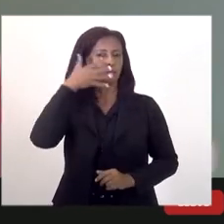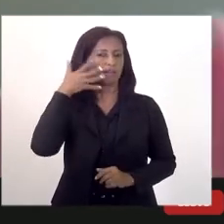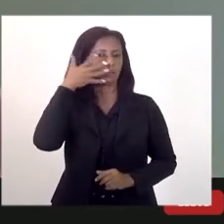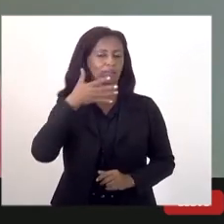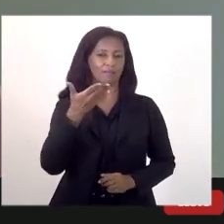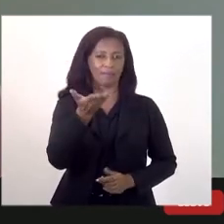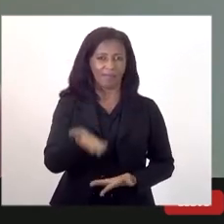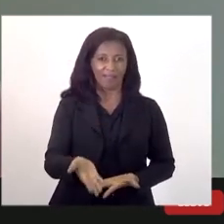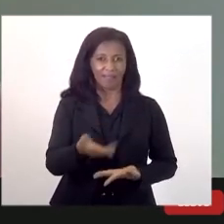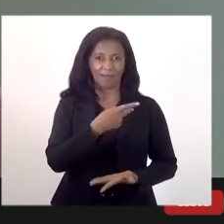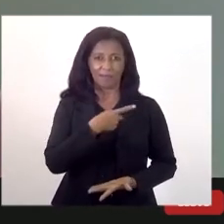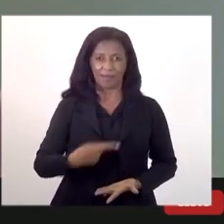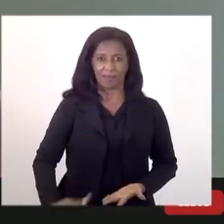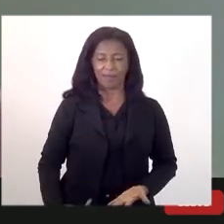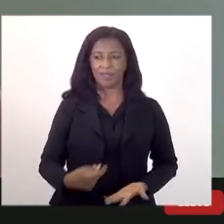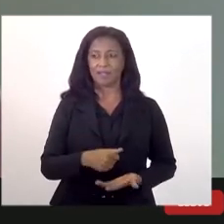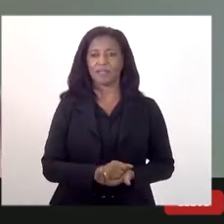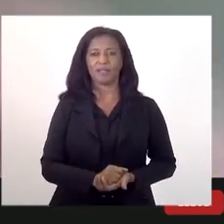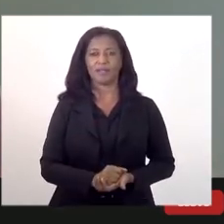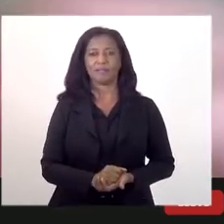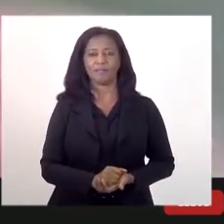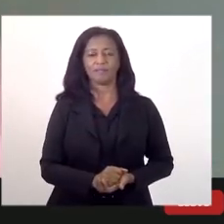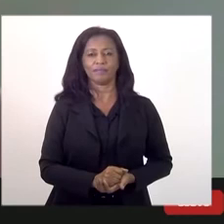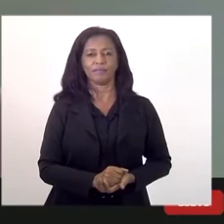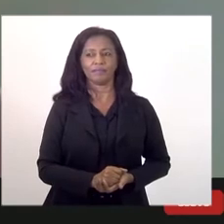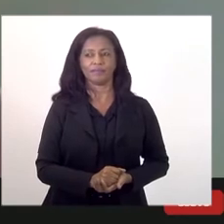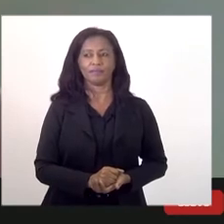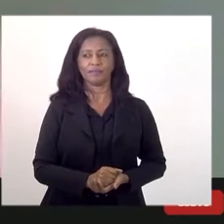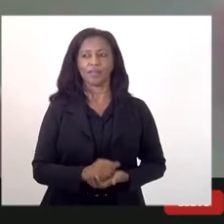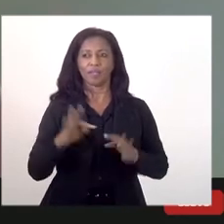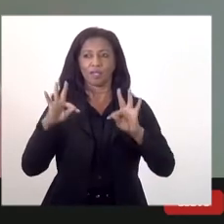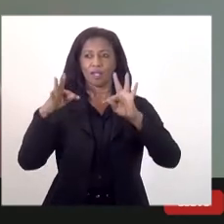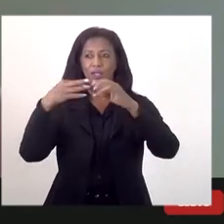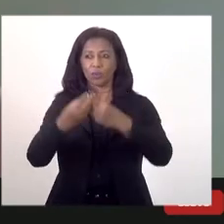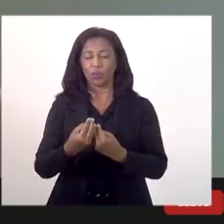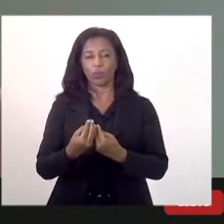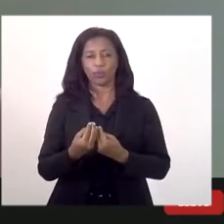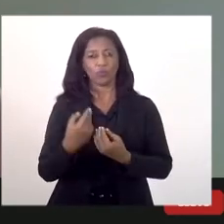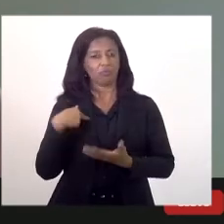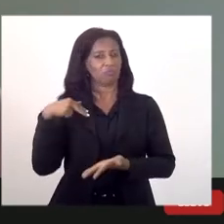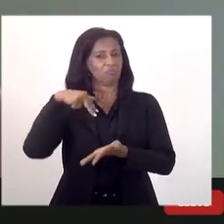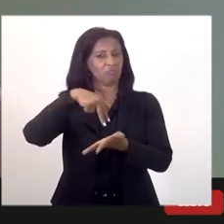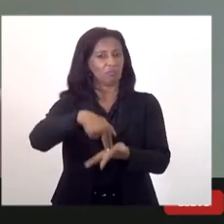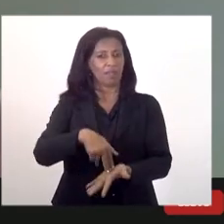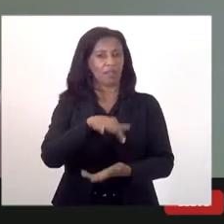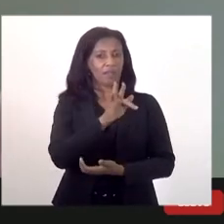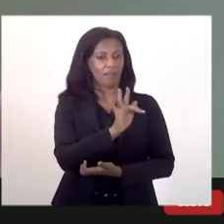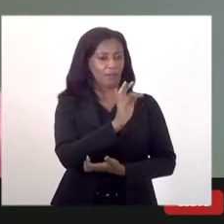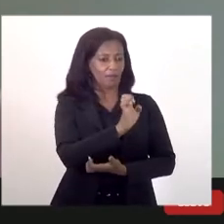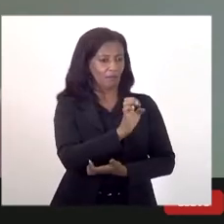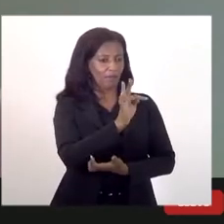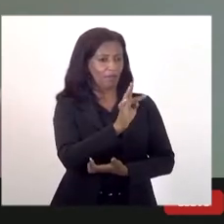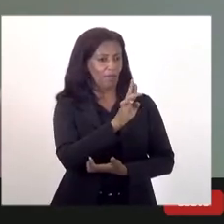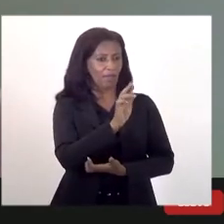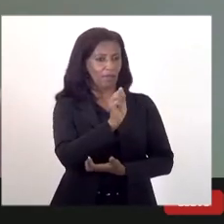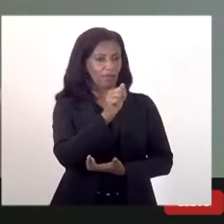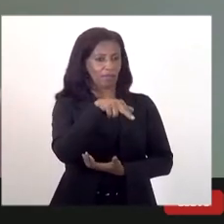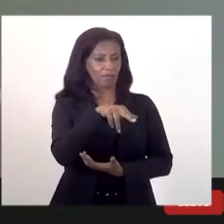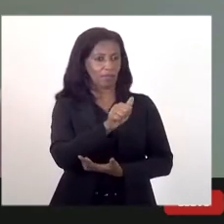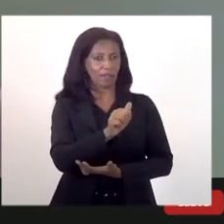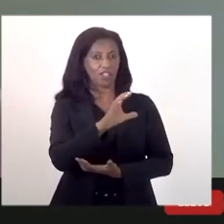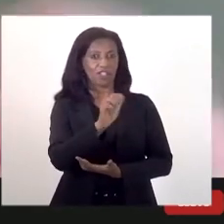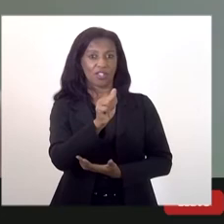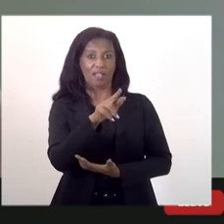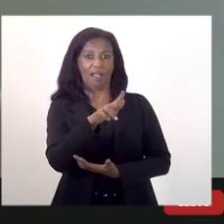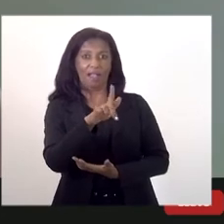sua presidência, a atuação da Geisa, cumprimento a todos e coloco a feita das cargas da qual sou o presidente,